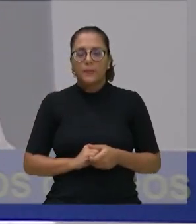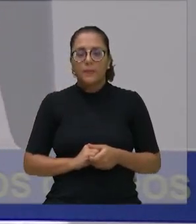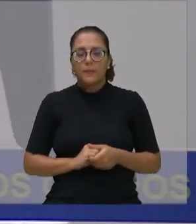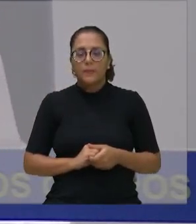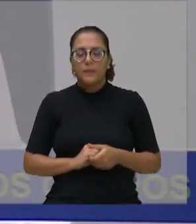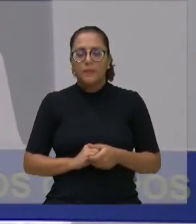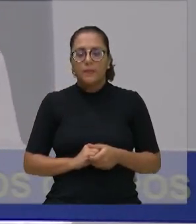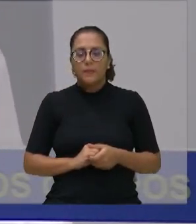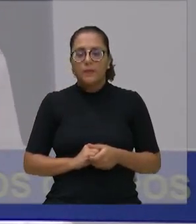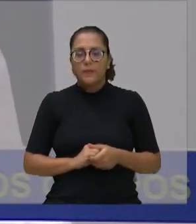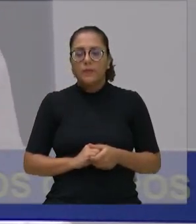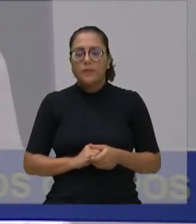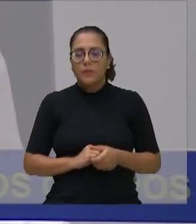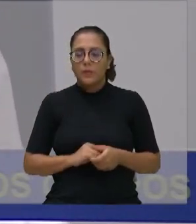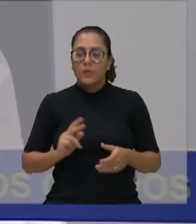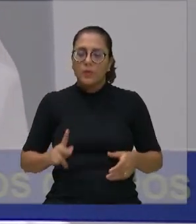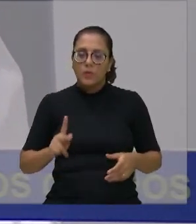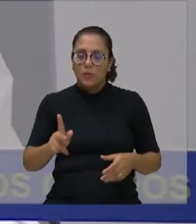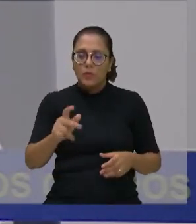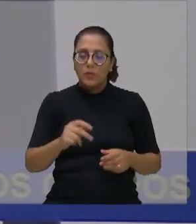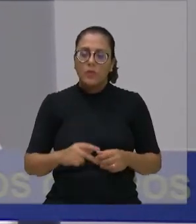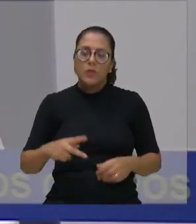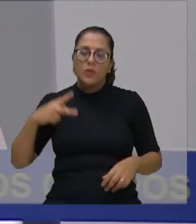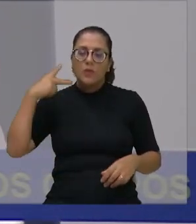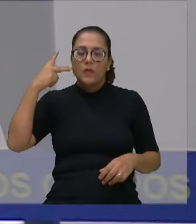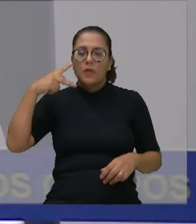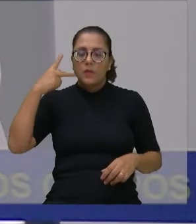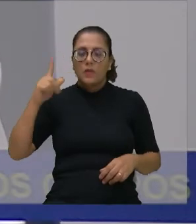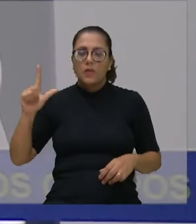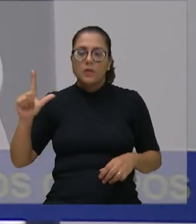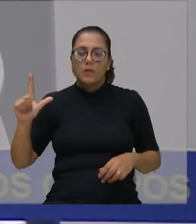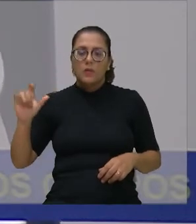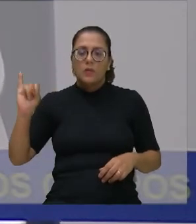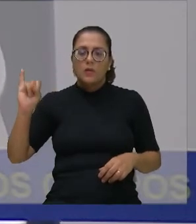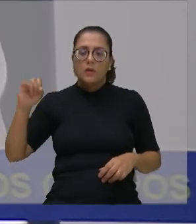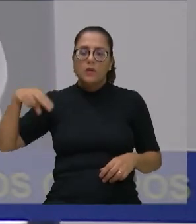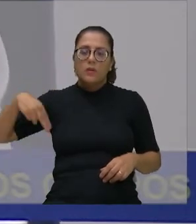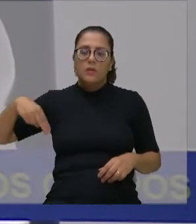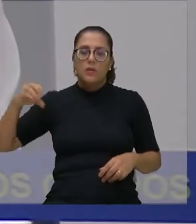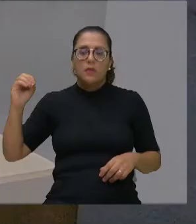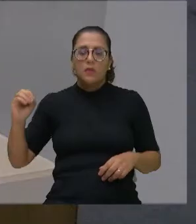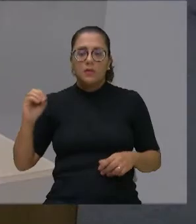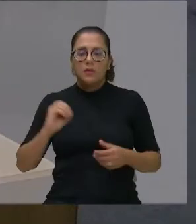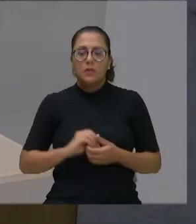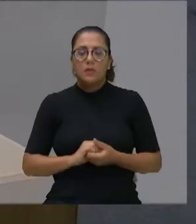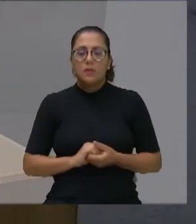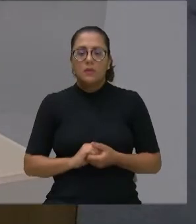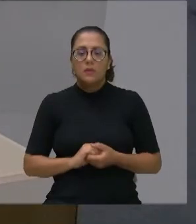Dando sequência ao Pinga Fogo, o vereador Lino Bispo, com um tempo de 10 minutos.